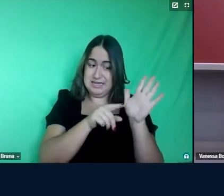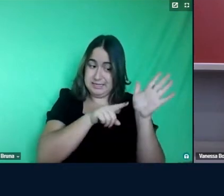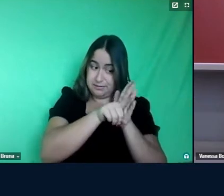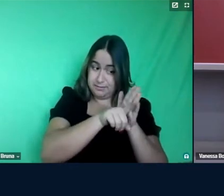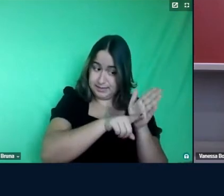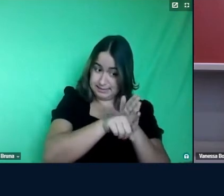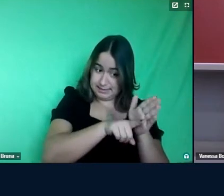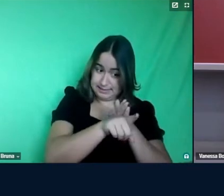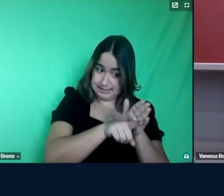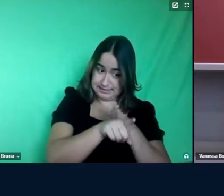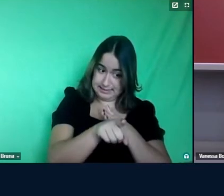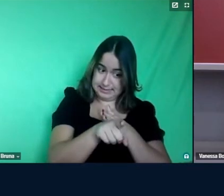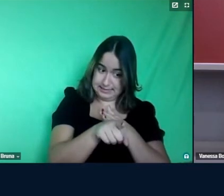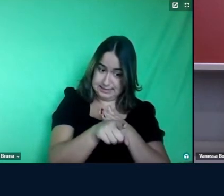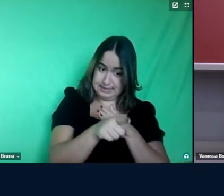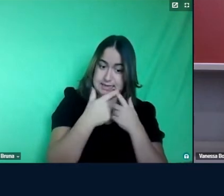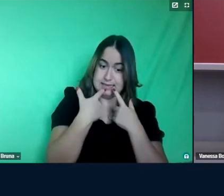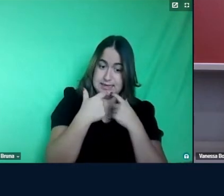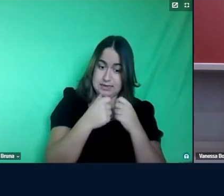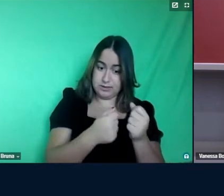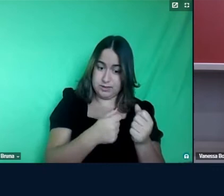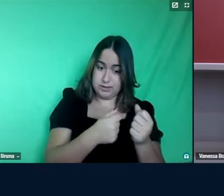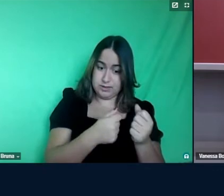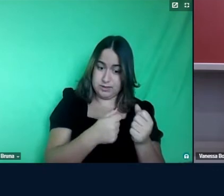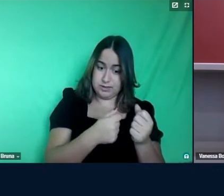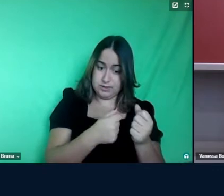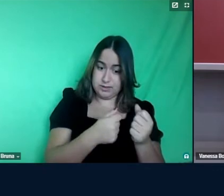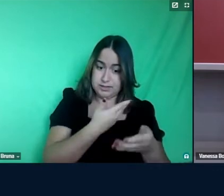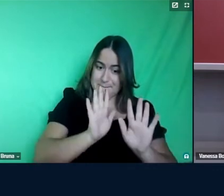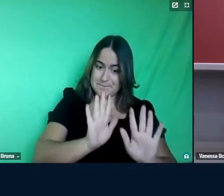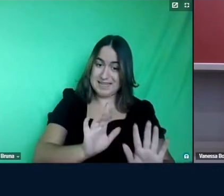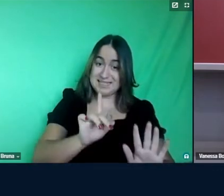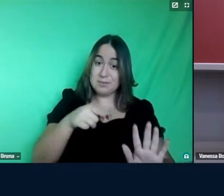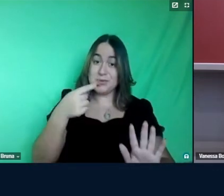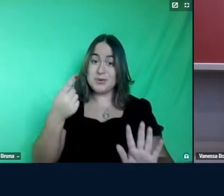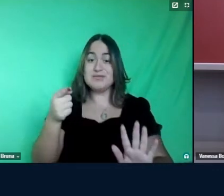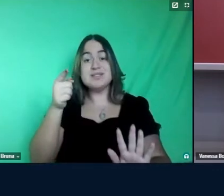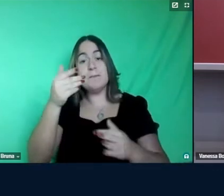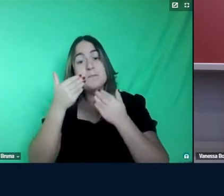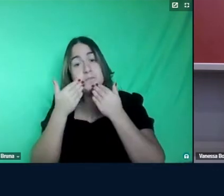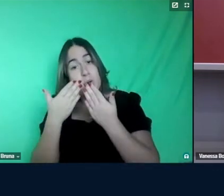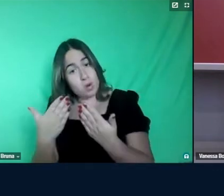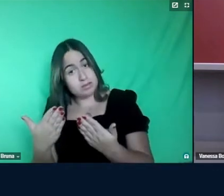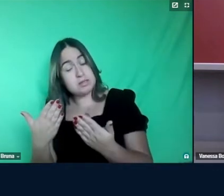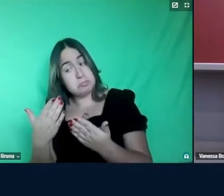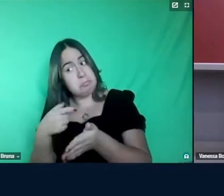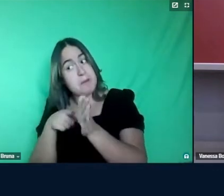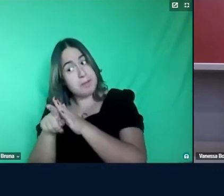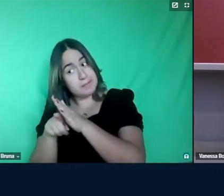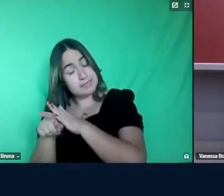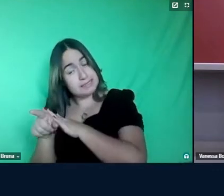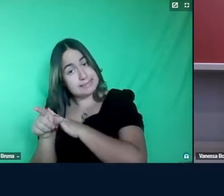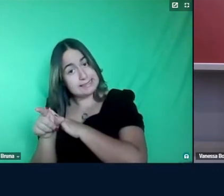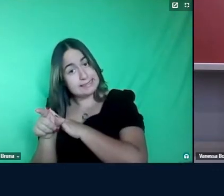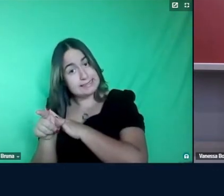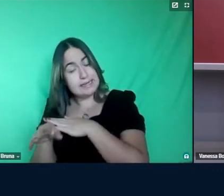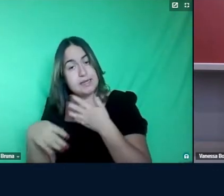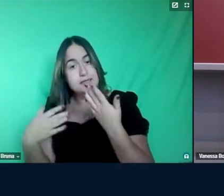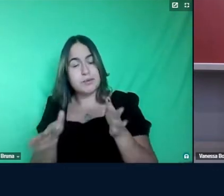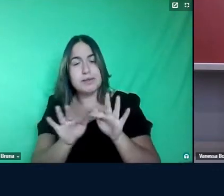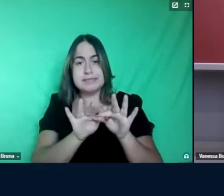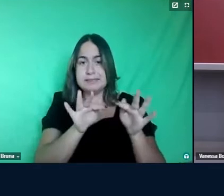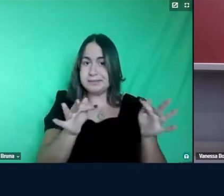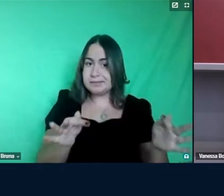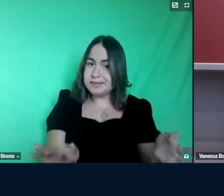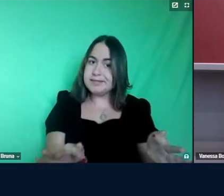depois vários parágrafos depois você já traz essas poucas pesquisas então parece que no início você simplesmente deixa esse